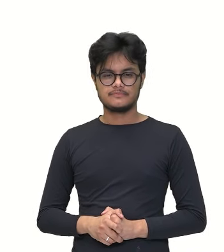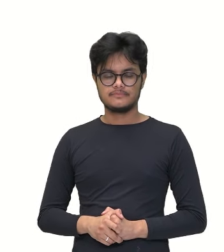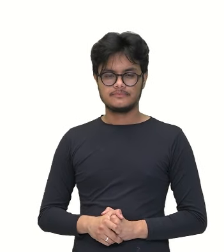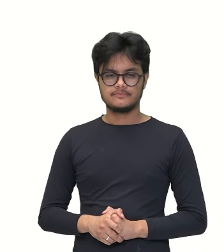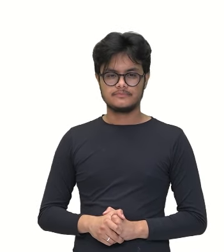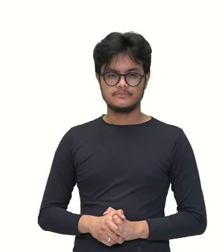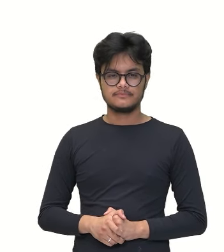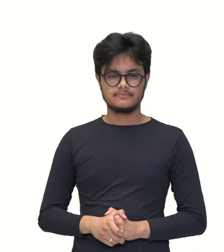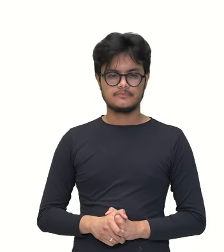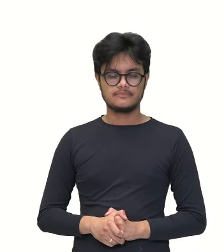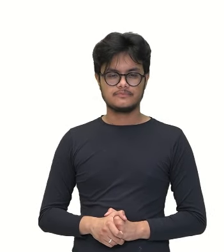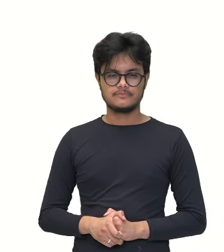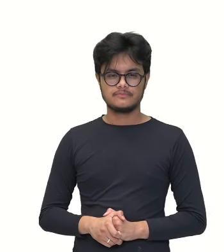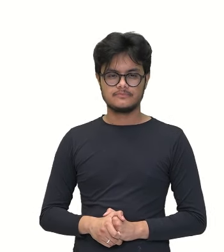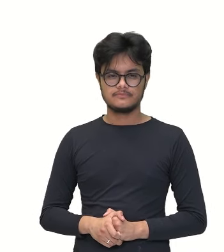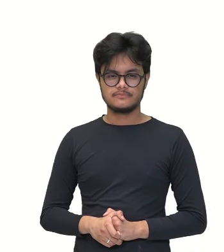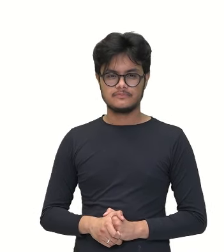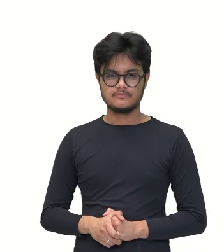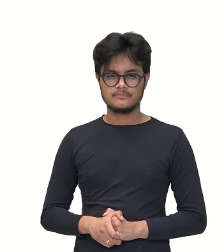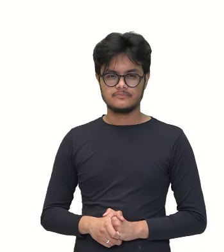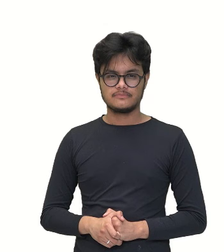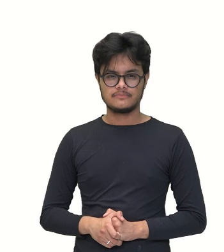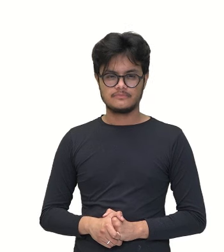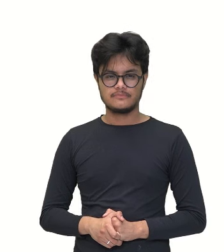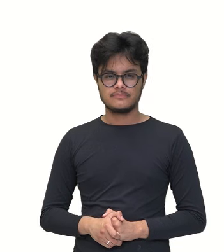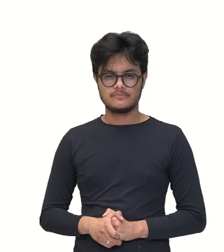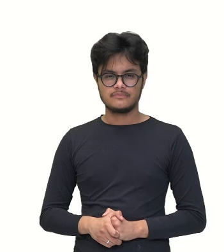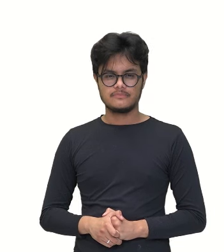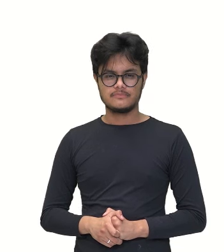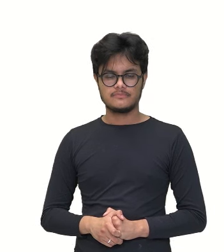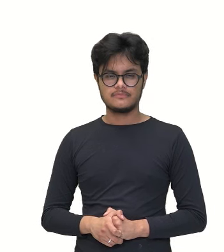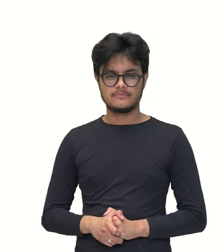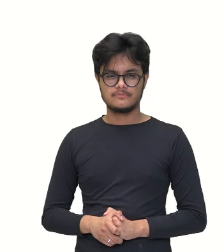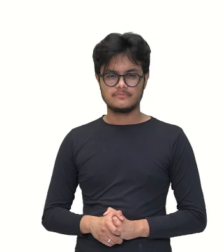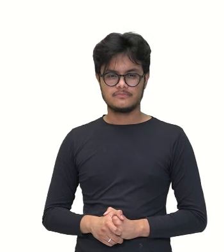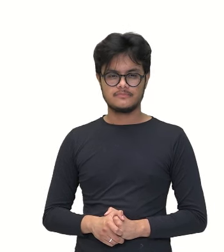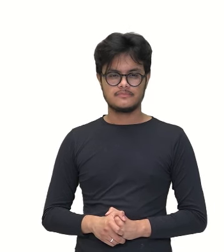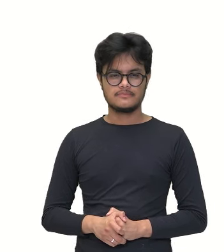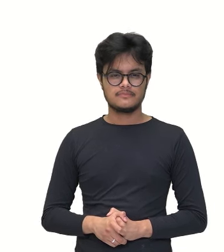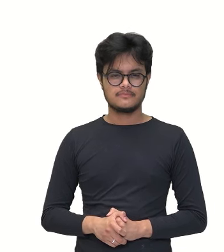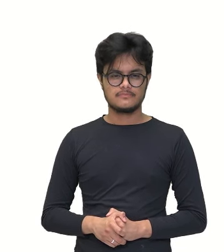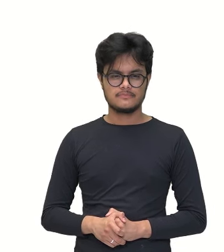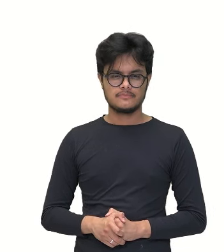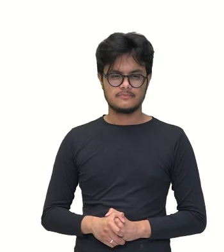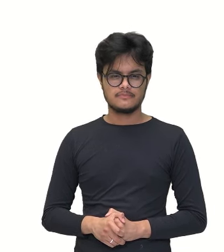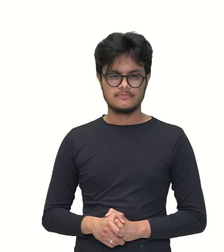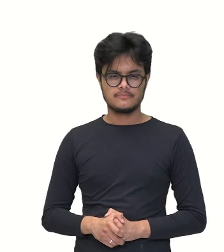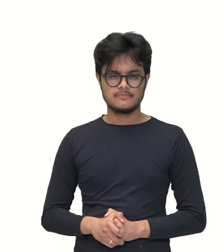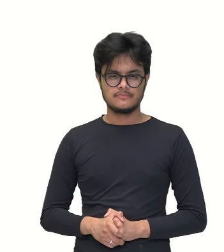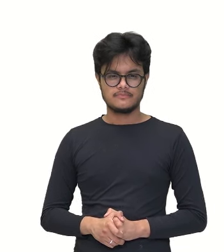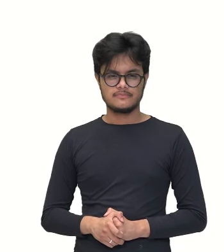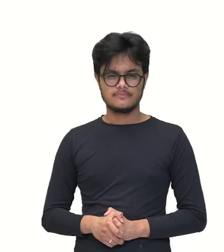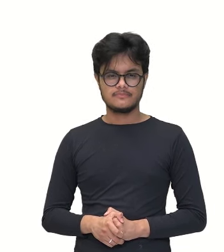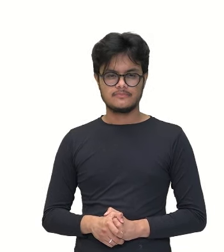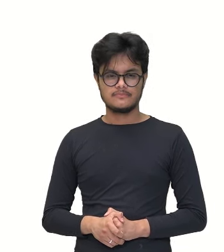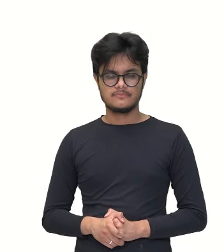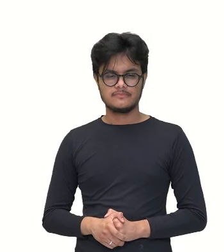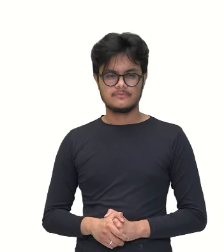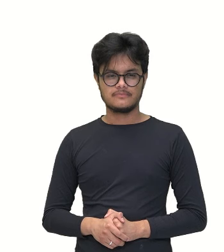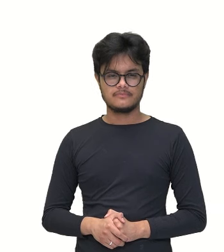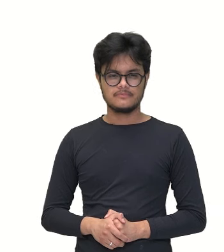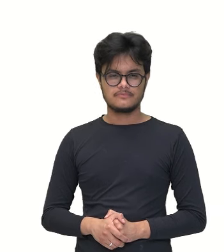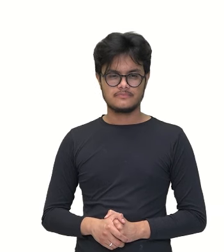dividido por três, né? Porque eu isolo o x, repito aqui o vinte e quatro, e esse três que estava aqui multiplicando o x,